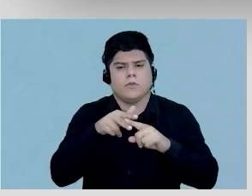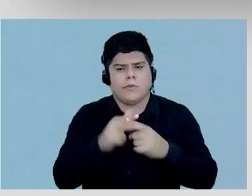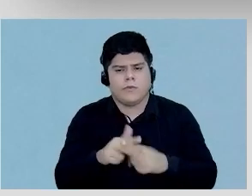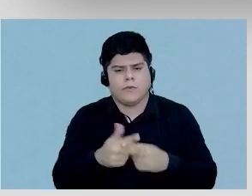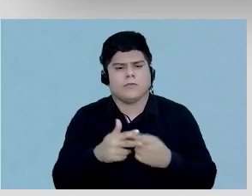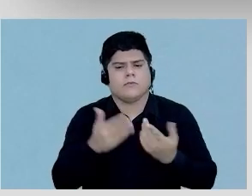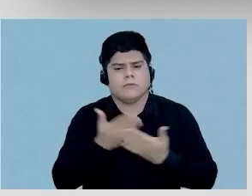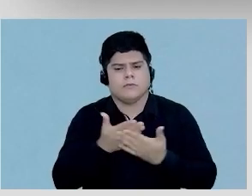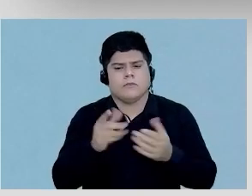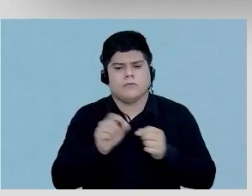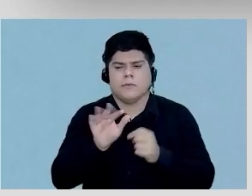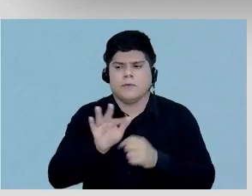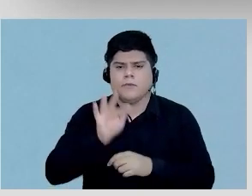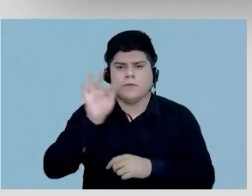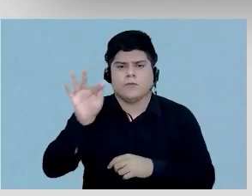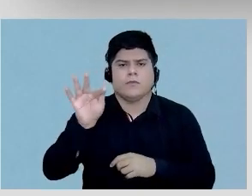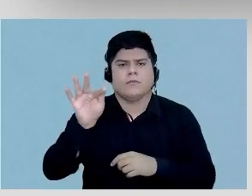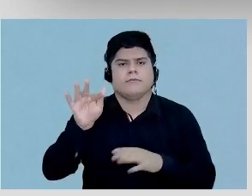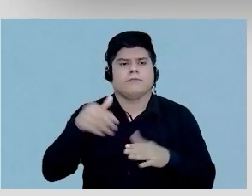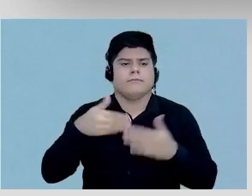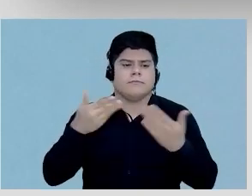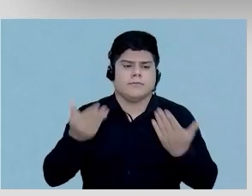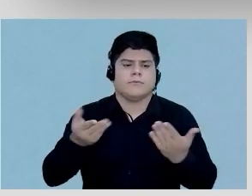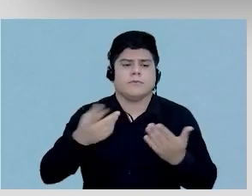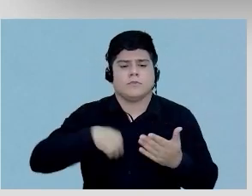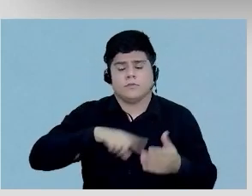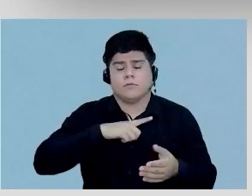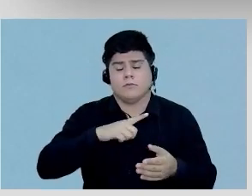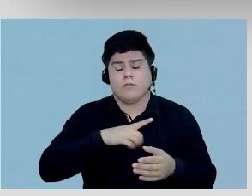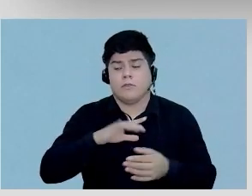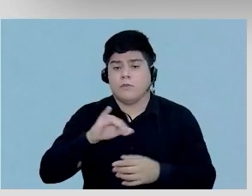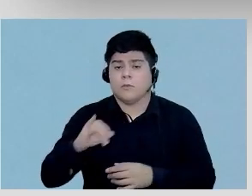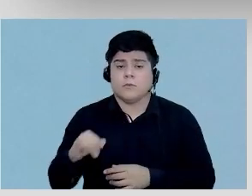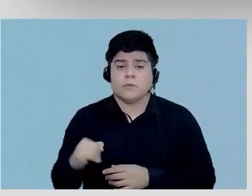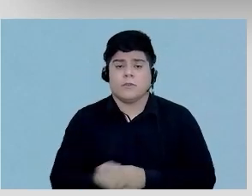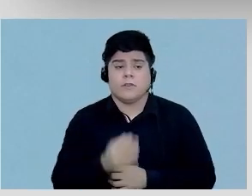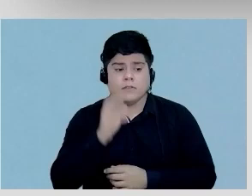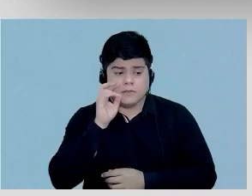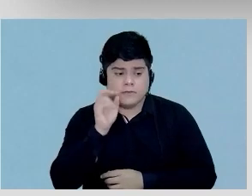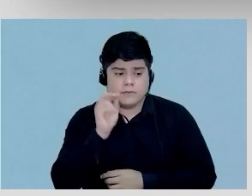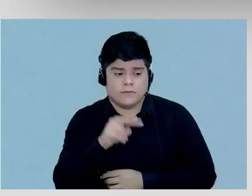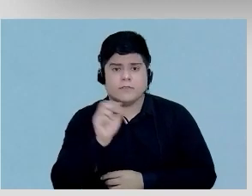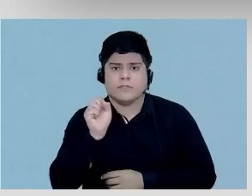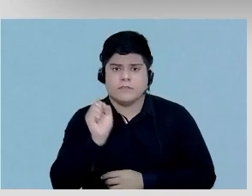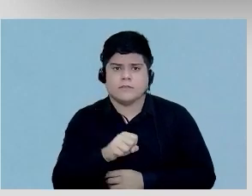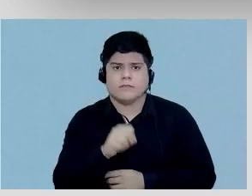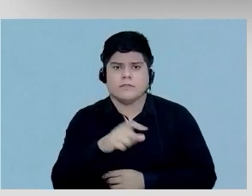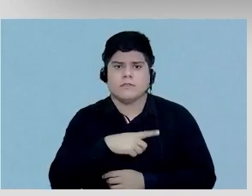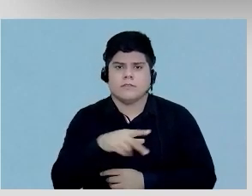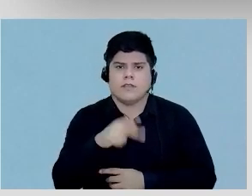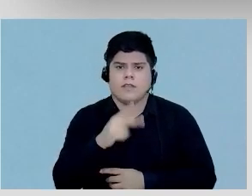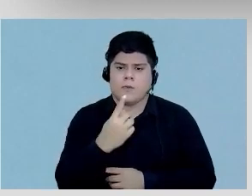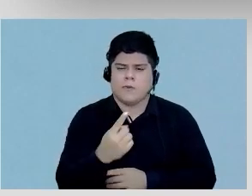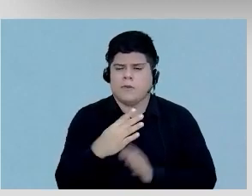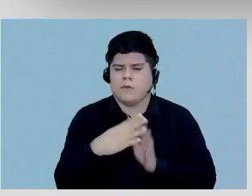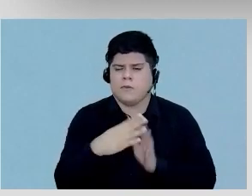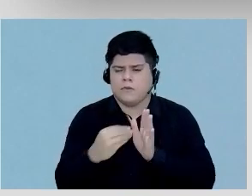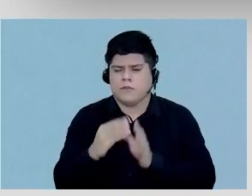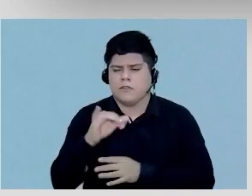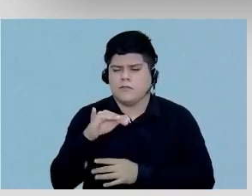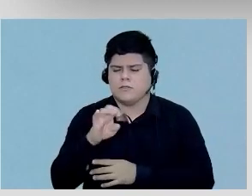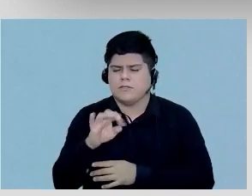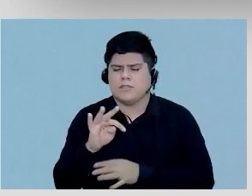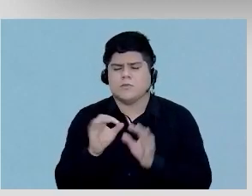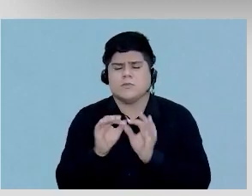a serem feitas no futuro, desde que nós tenhamos a oportunidade de ver essa extração de K1, que é um modelo cinético muito